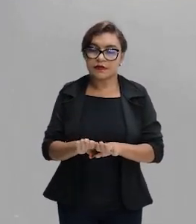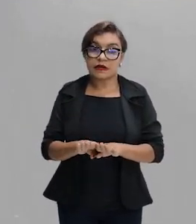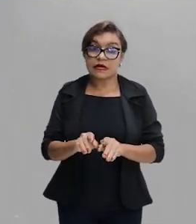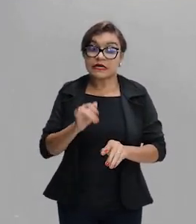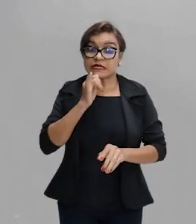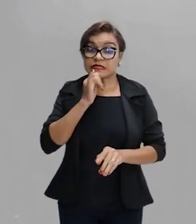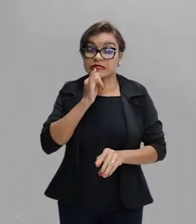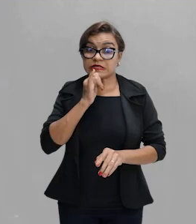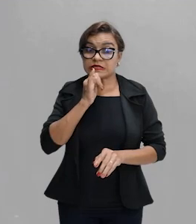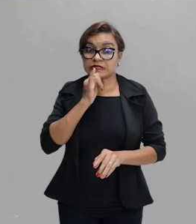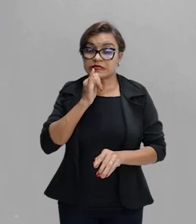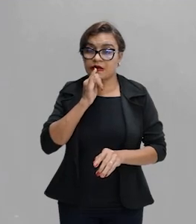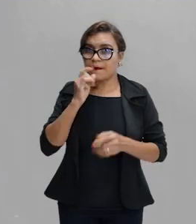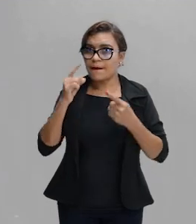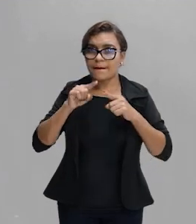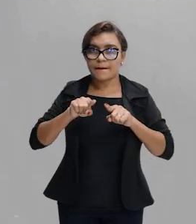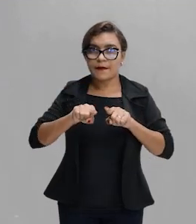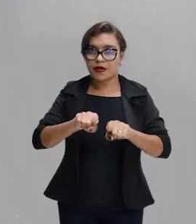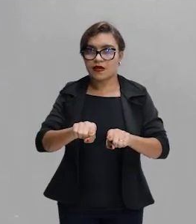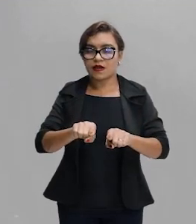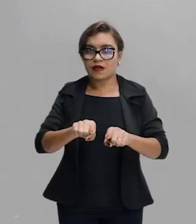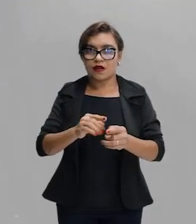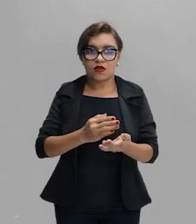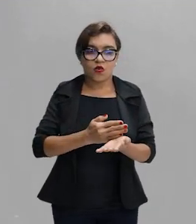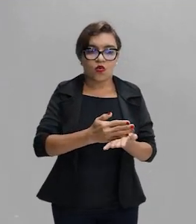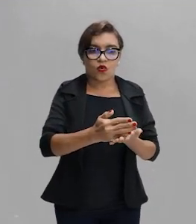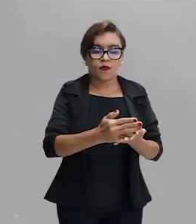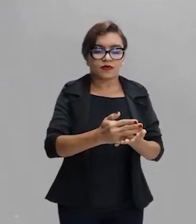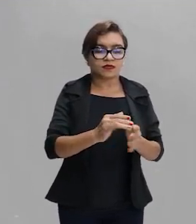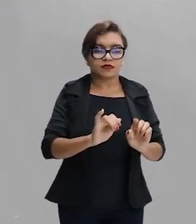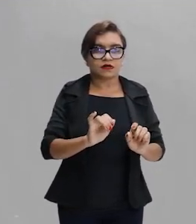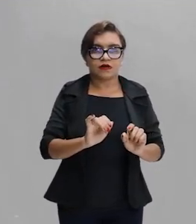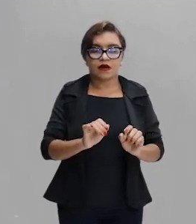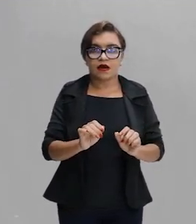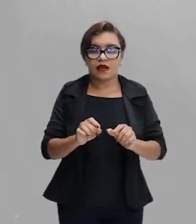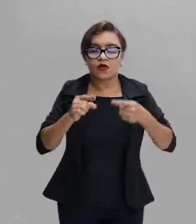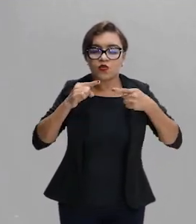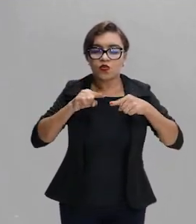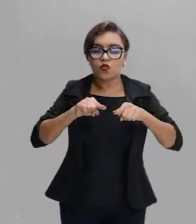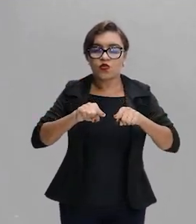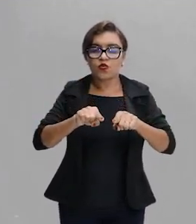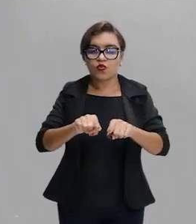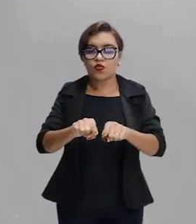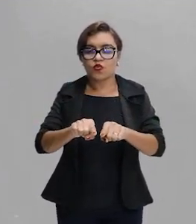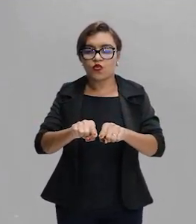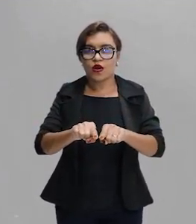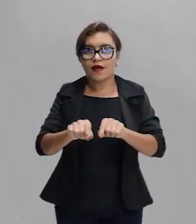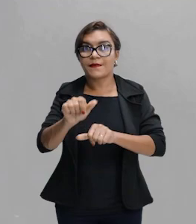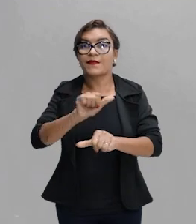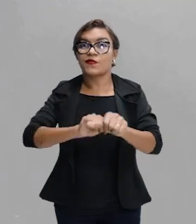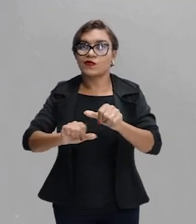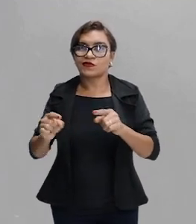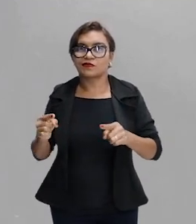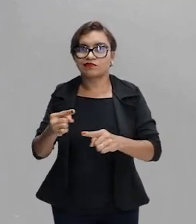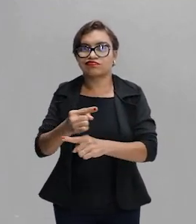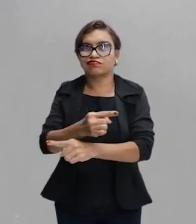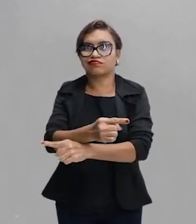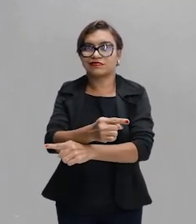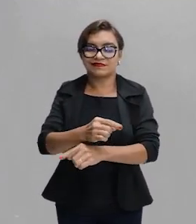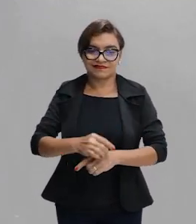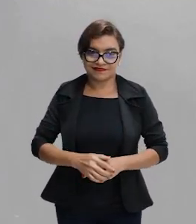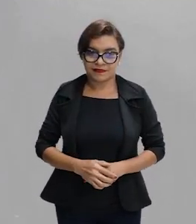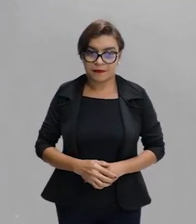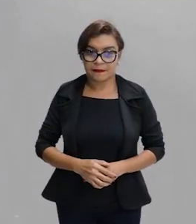mais paralelo ao inicial. Ok? Então, ela vai sofrer um desvio ali. Então, nós temos a seguinte configuração. Nós temos